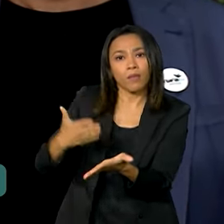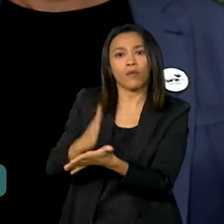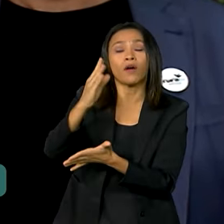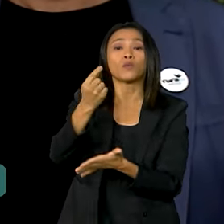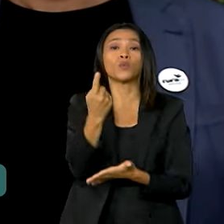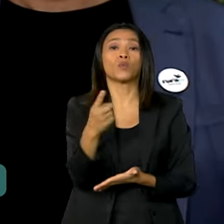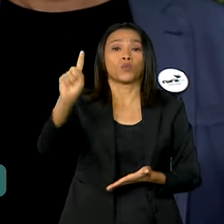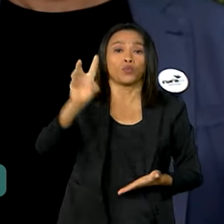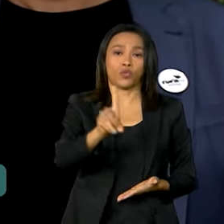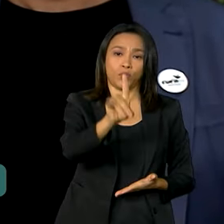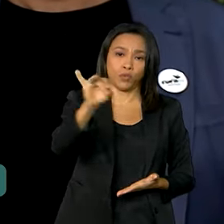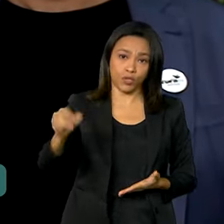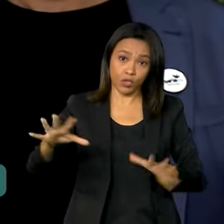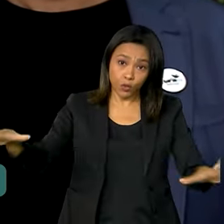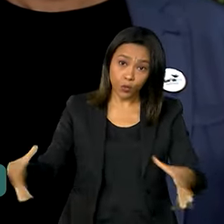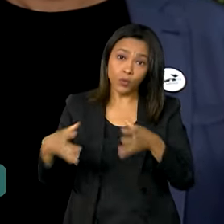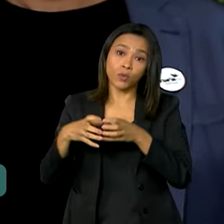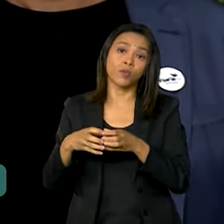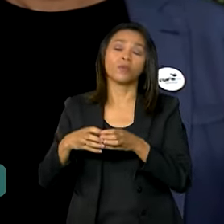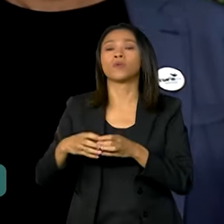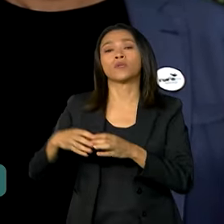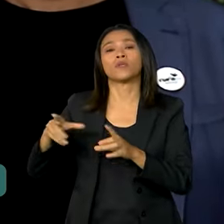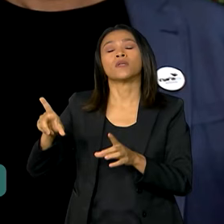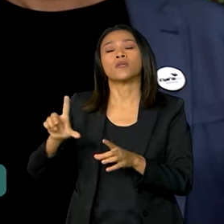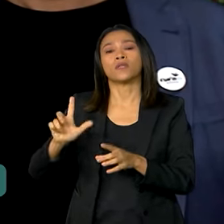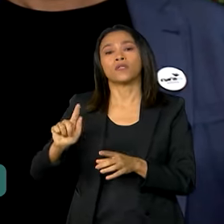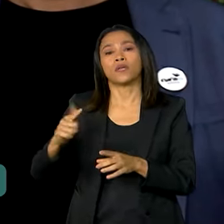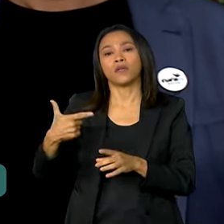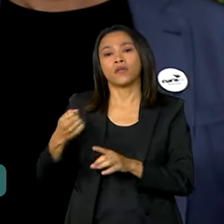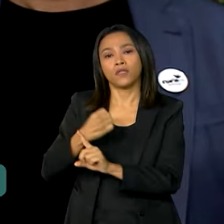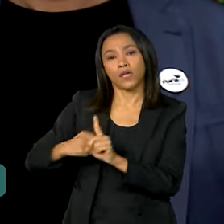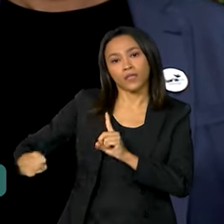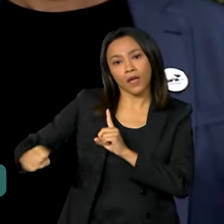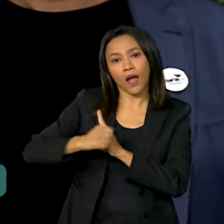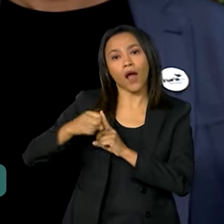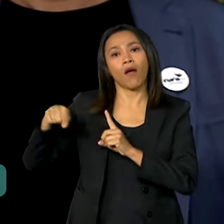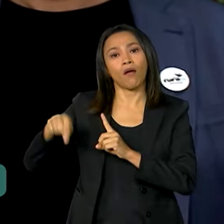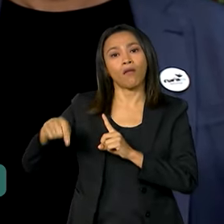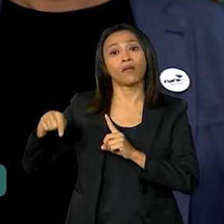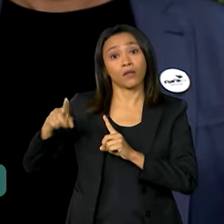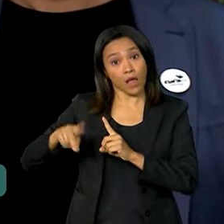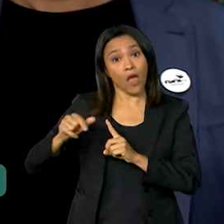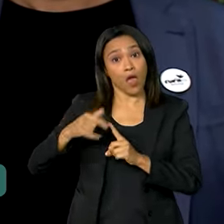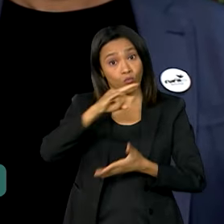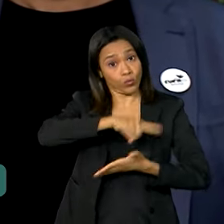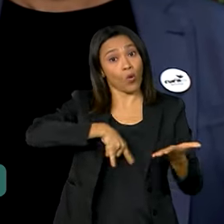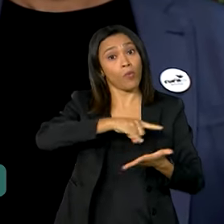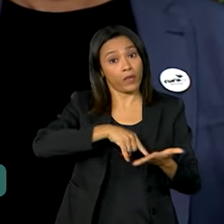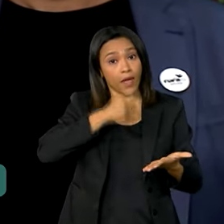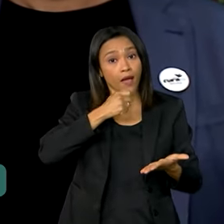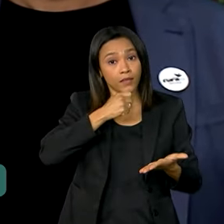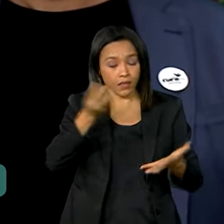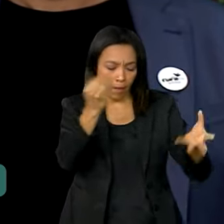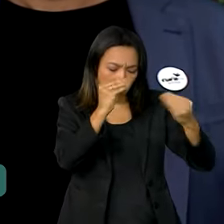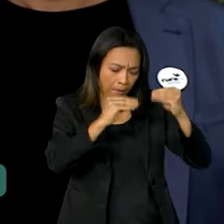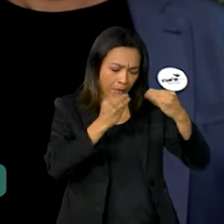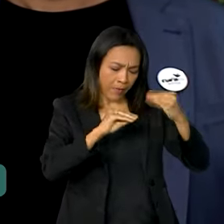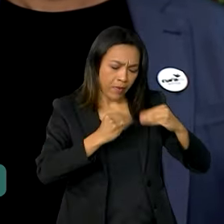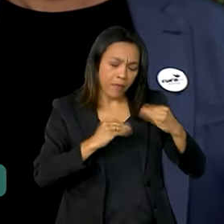último dia do G20 Social, na plenária de 16. O documento está sendo construído, vai ser aprovado por